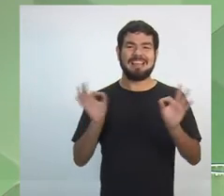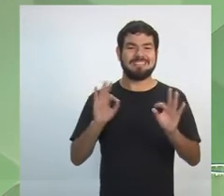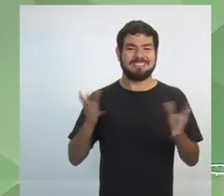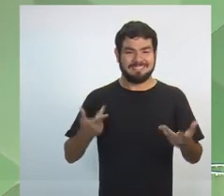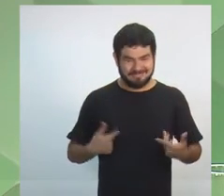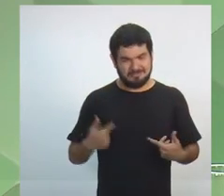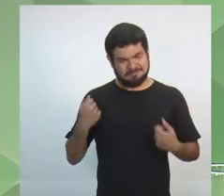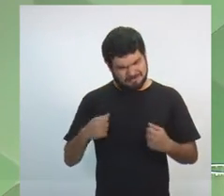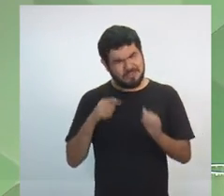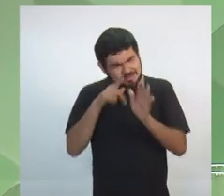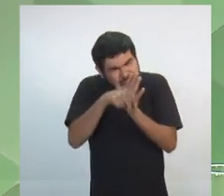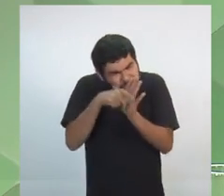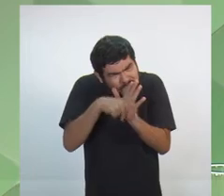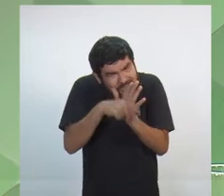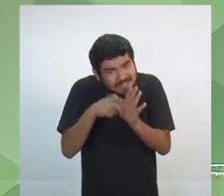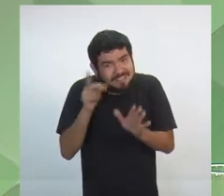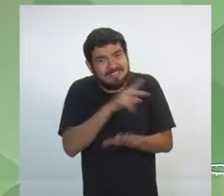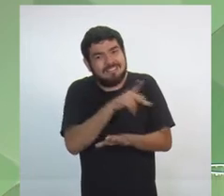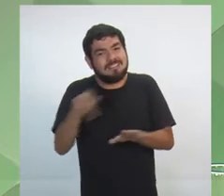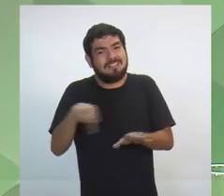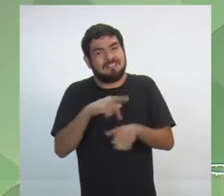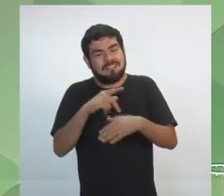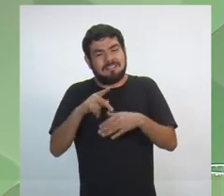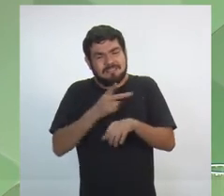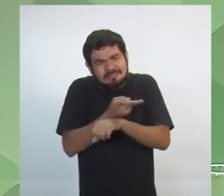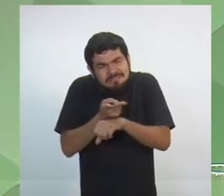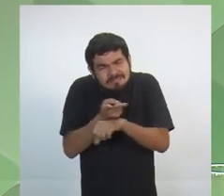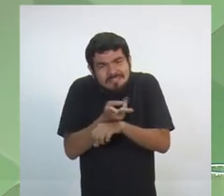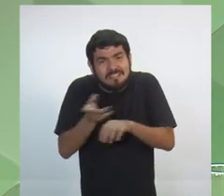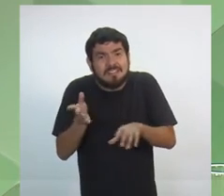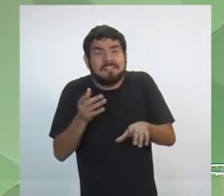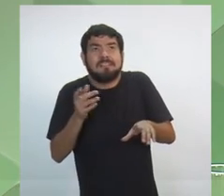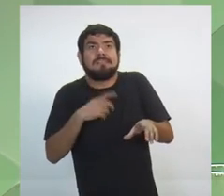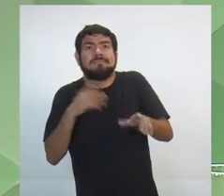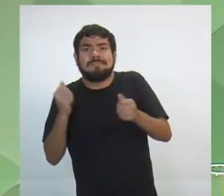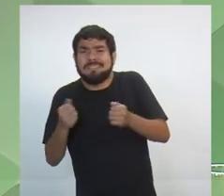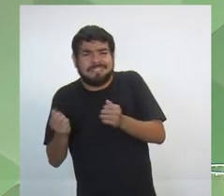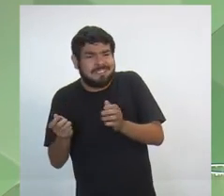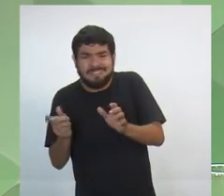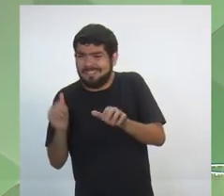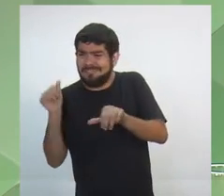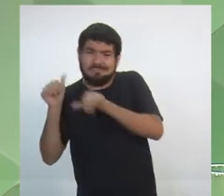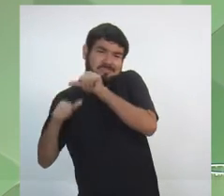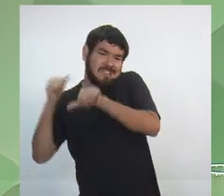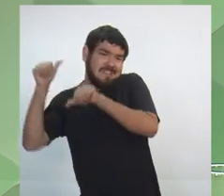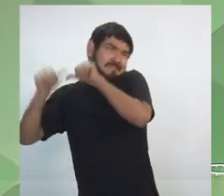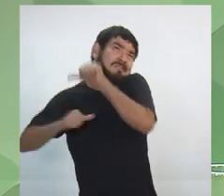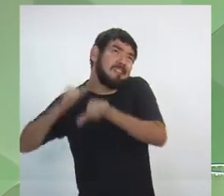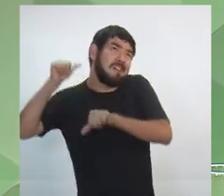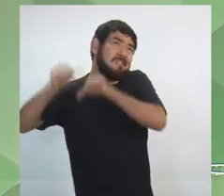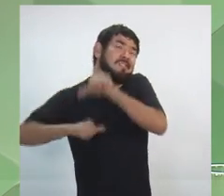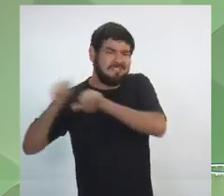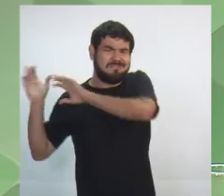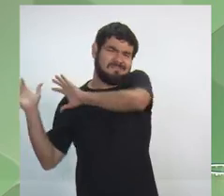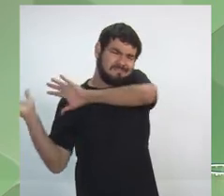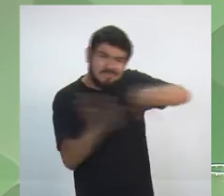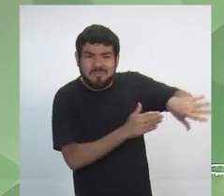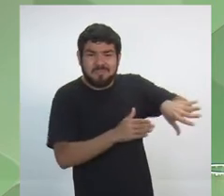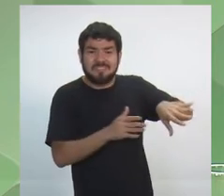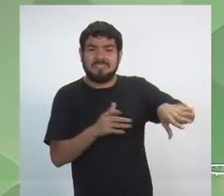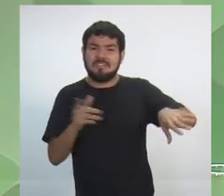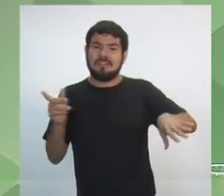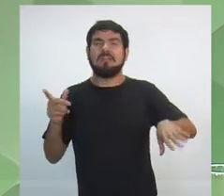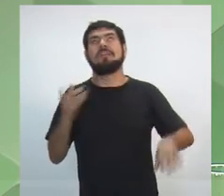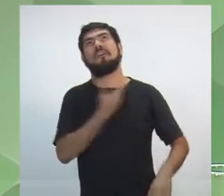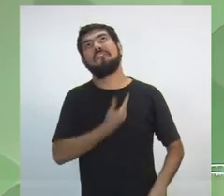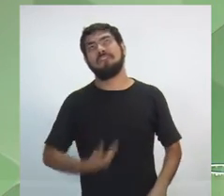avançar. Nós precisamos virar a página. Quem já passou pelo governo, deu sua contribuição. Teve seus erros,